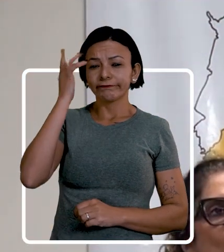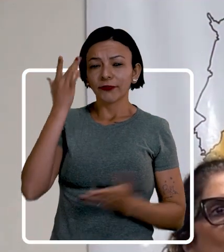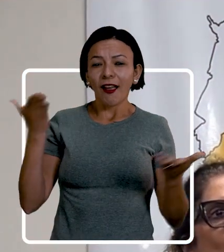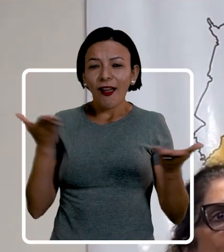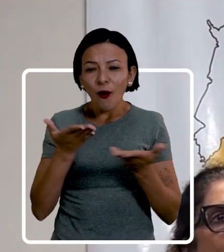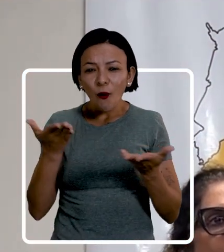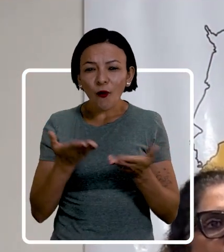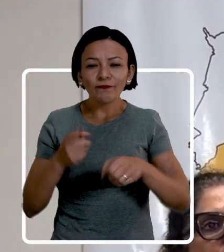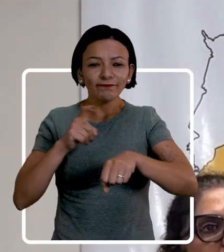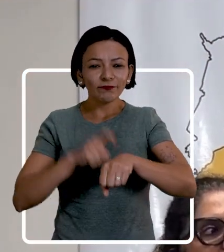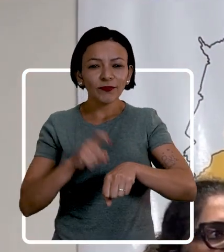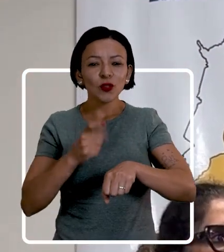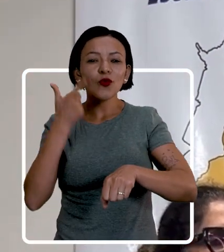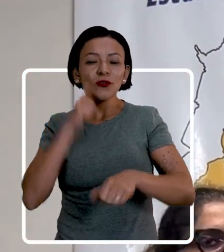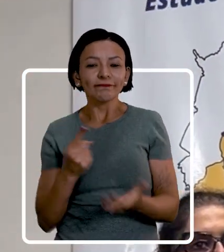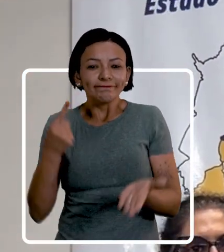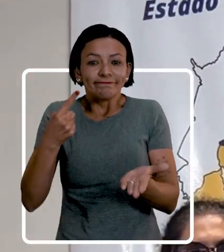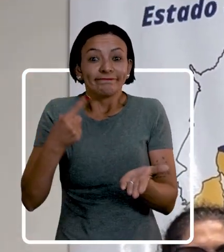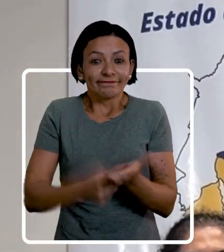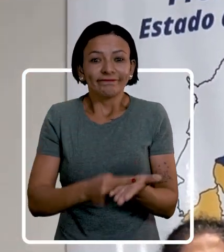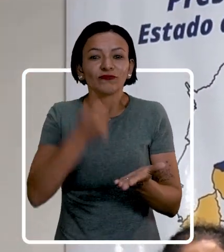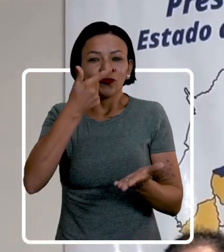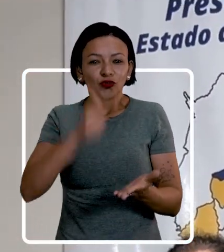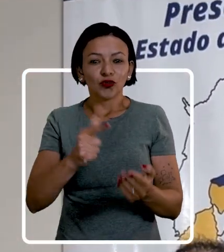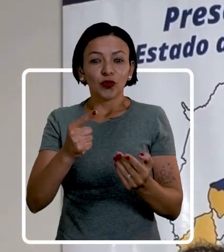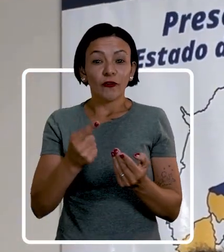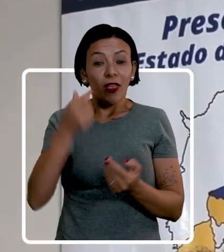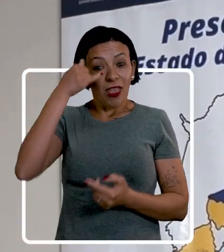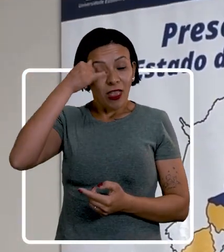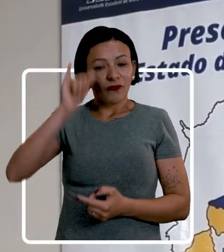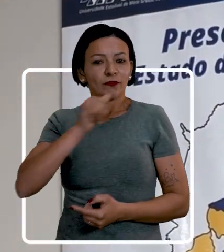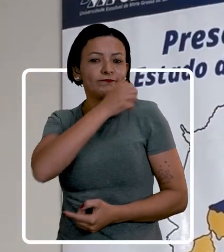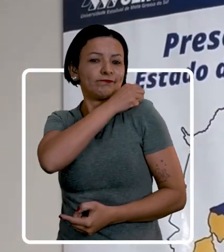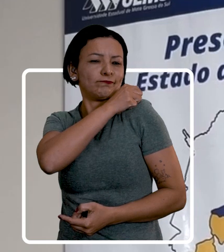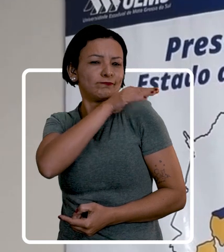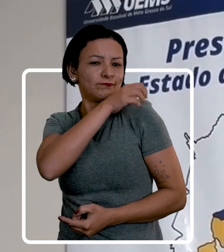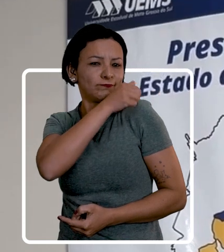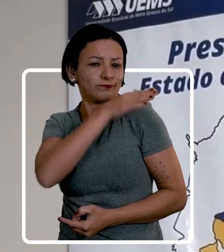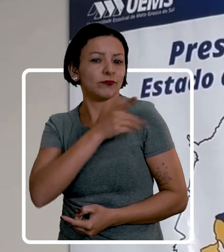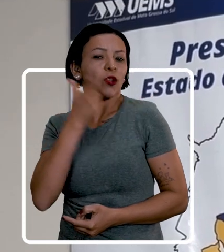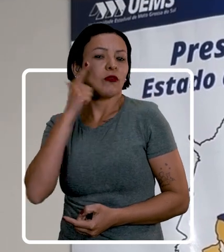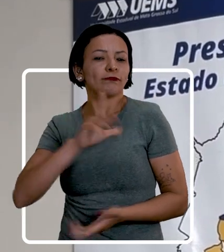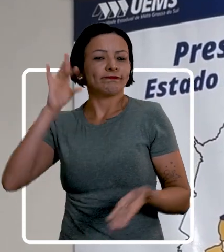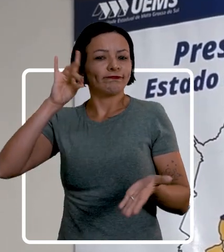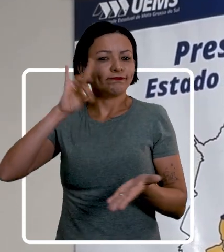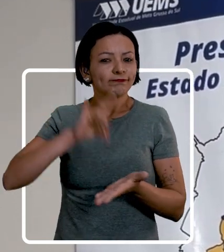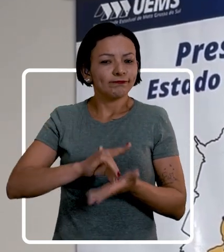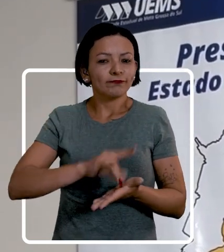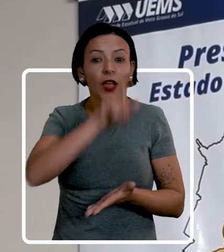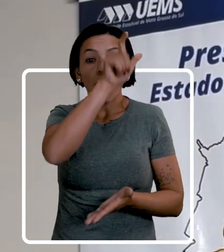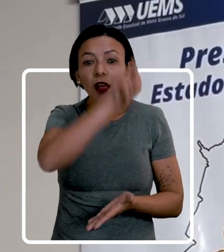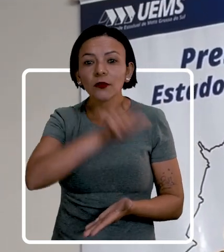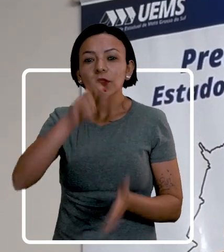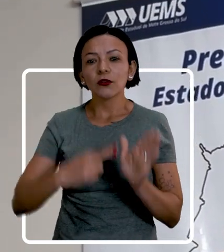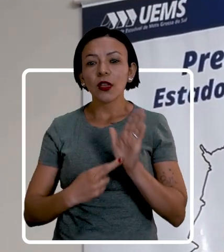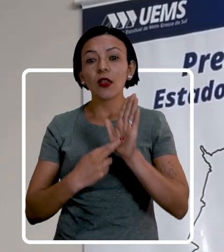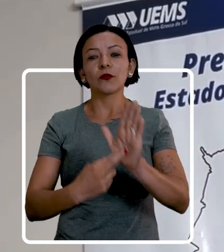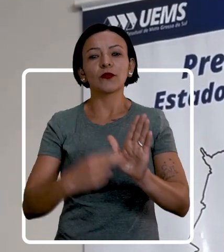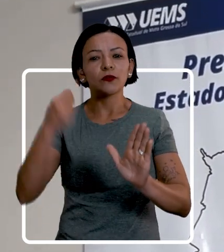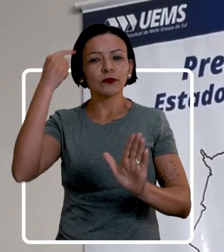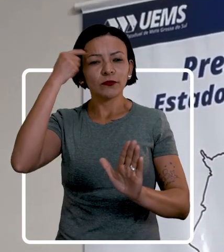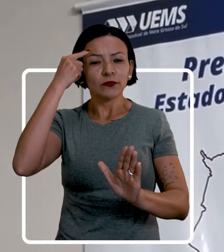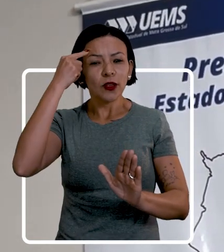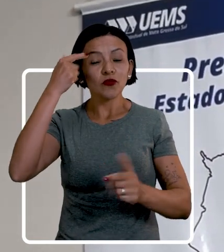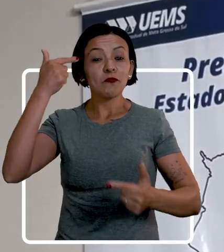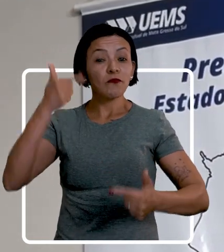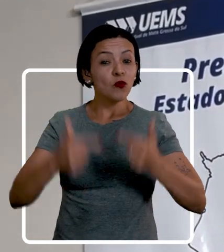Eu acho que é o momento em que a gente reafirma o nosso compromisso de combate ao preconceito, de dar as intimidades para essas pessoas que representam